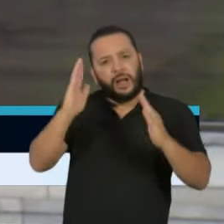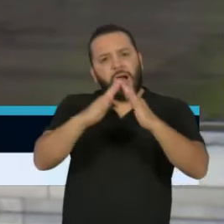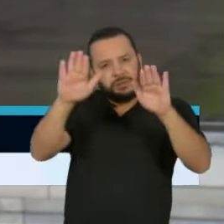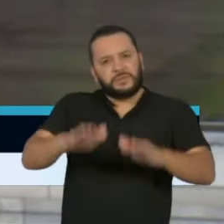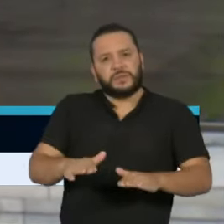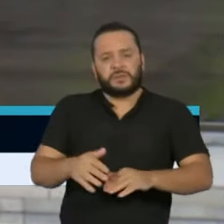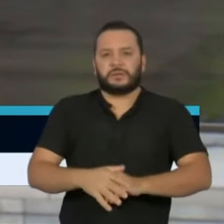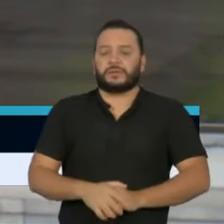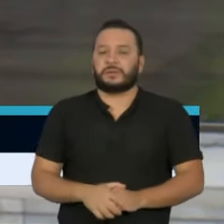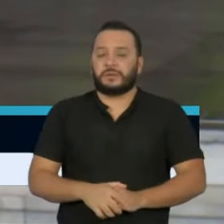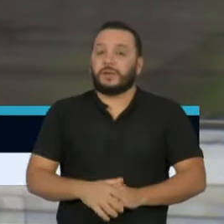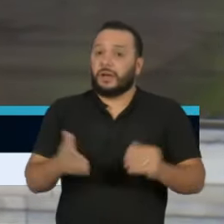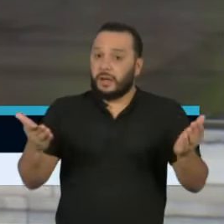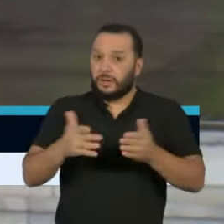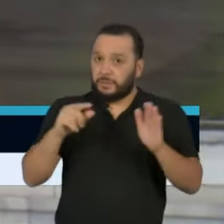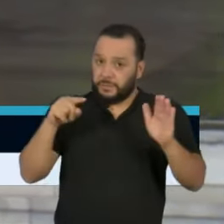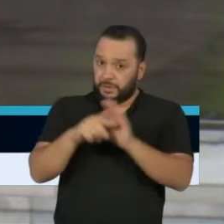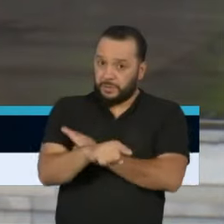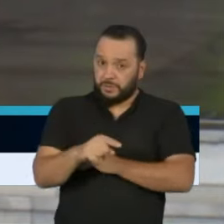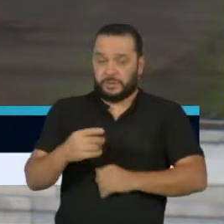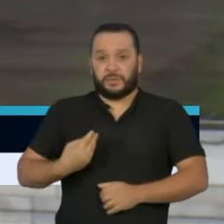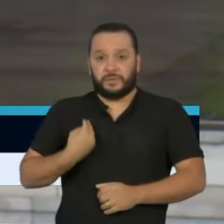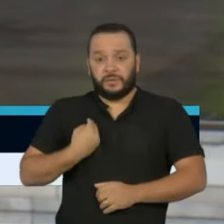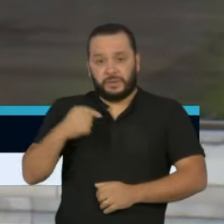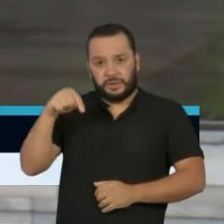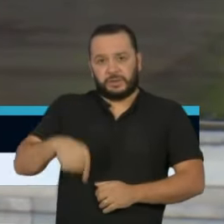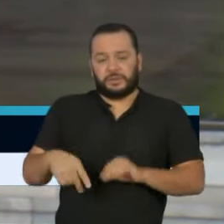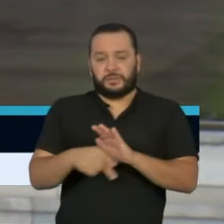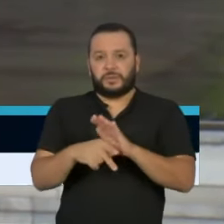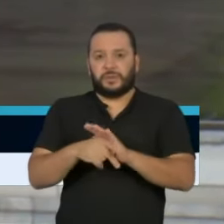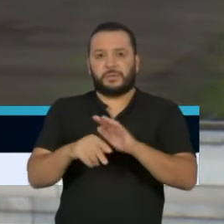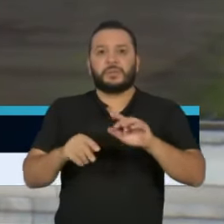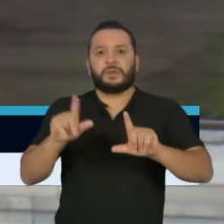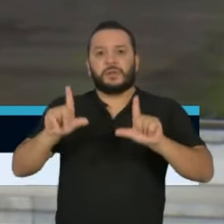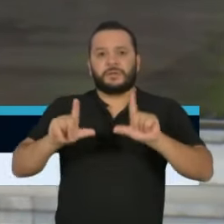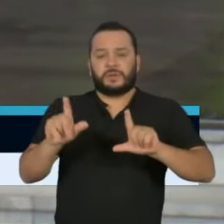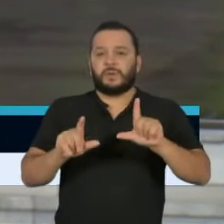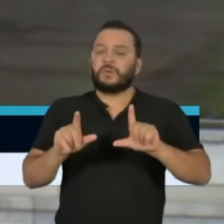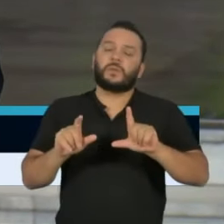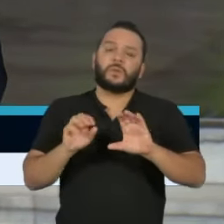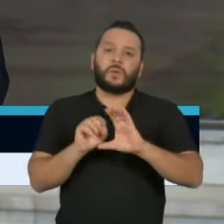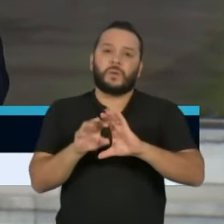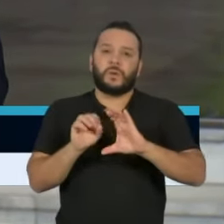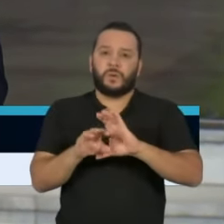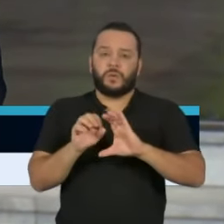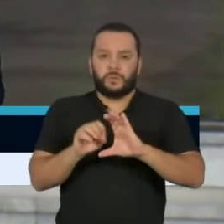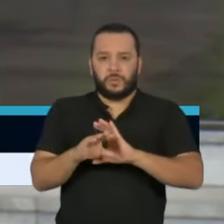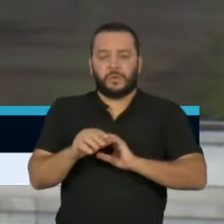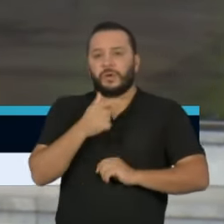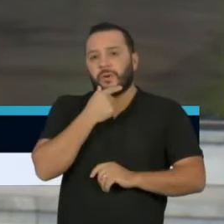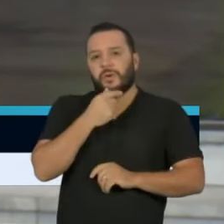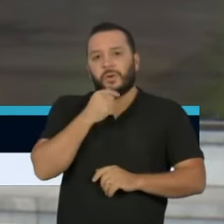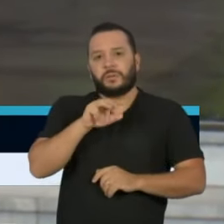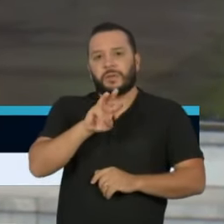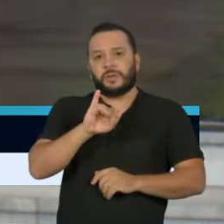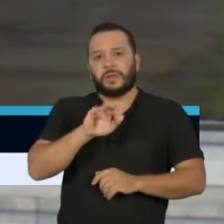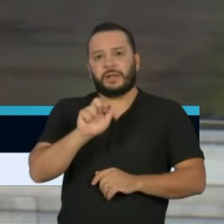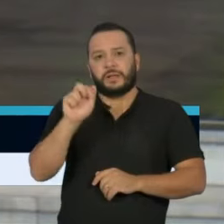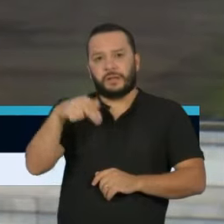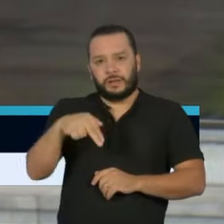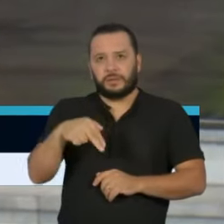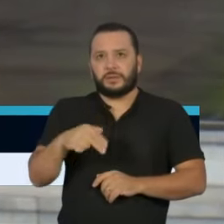A próxima pergunta é presencial, é da TV Globo, Globo News, do jornalista William Cury. William,